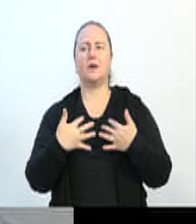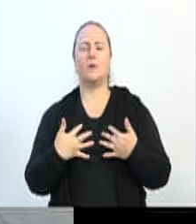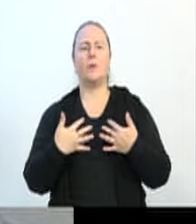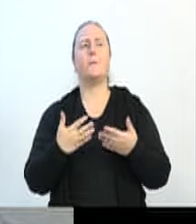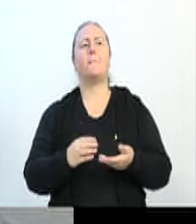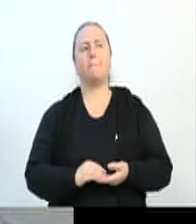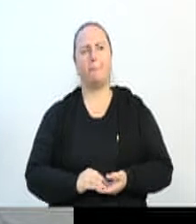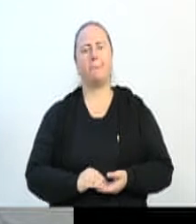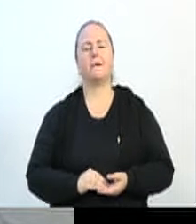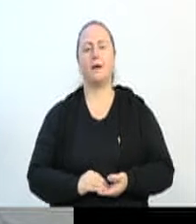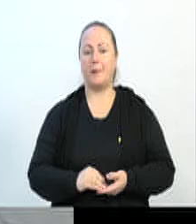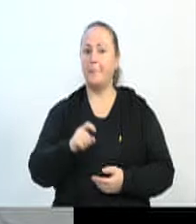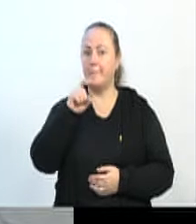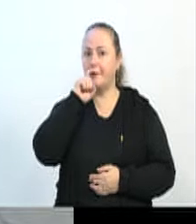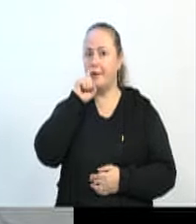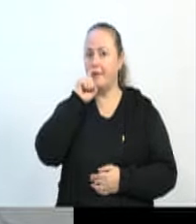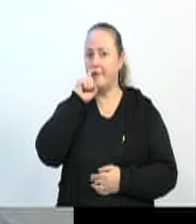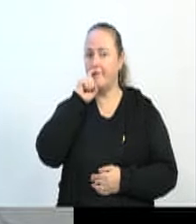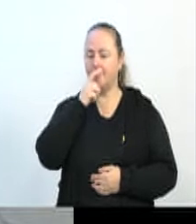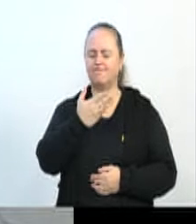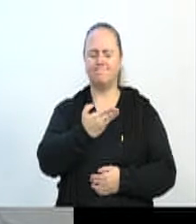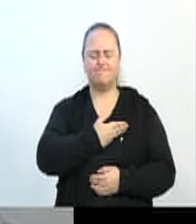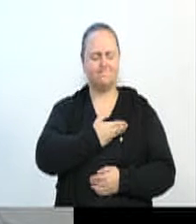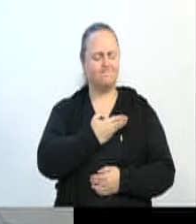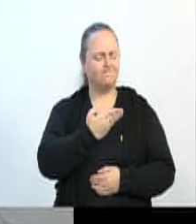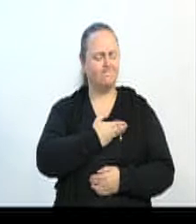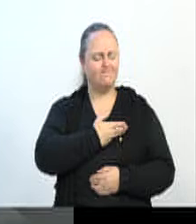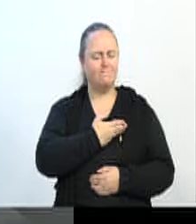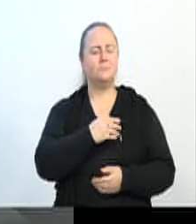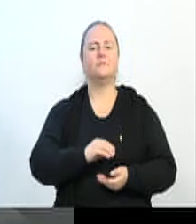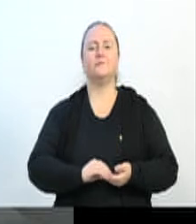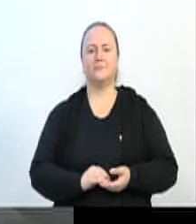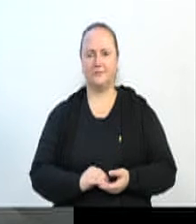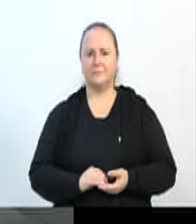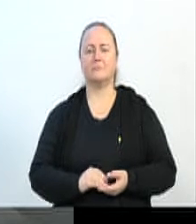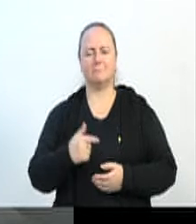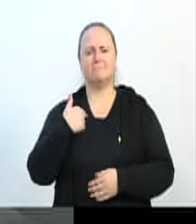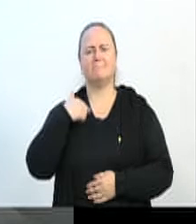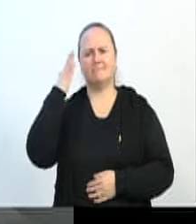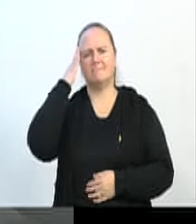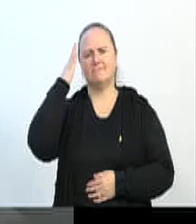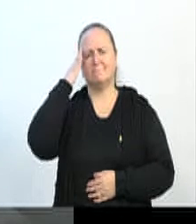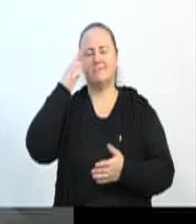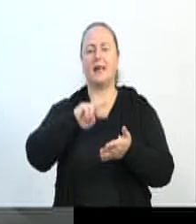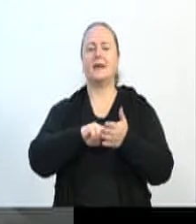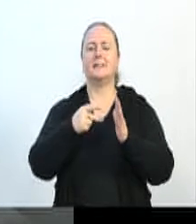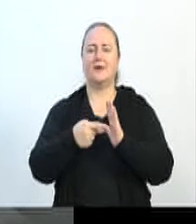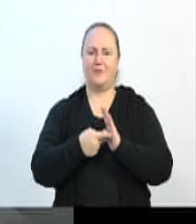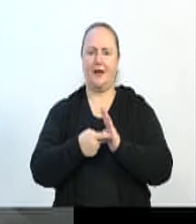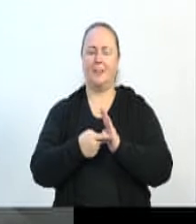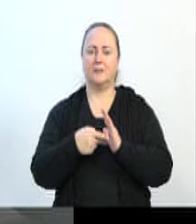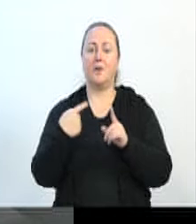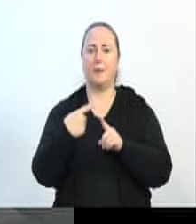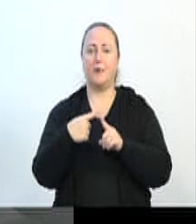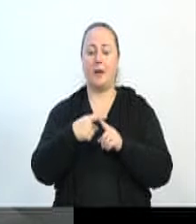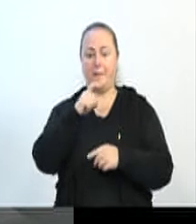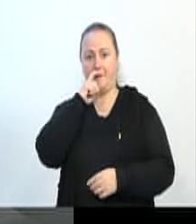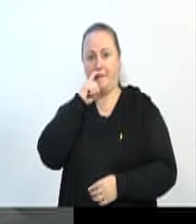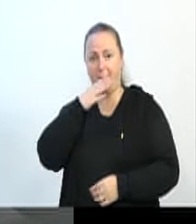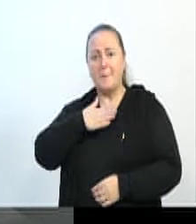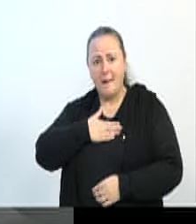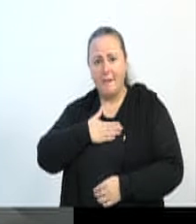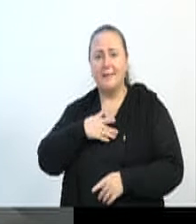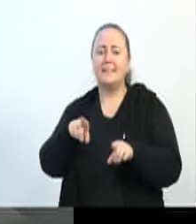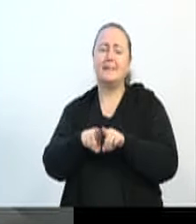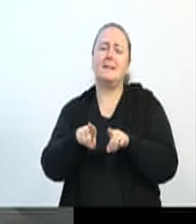o meu pai era um grande amigo. E eu sei o que isso significa, porque o meu pai também era um grande